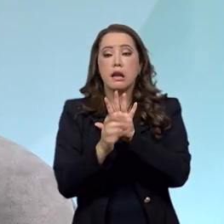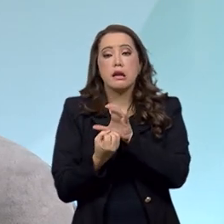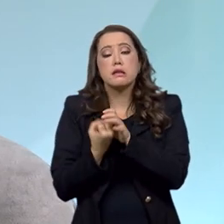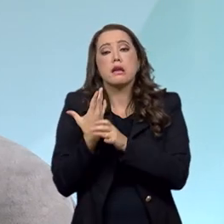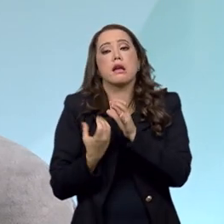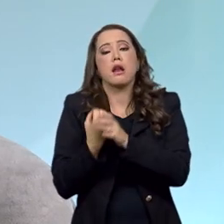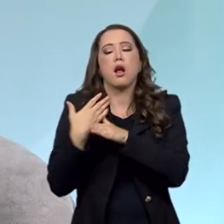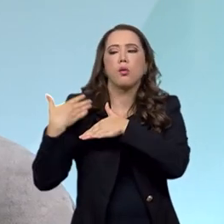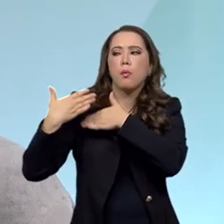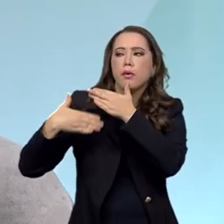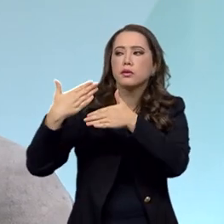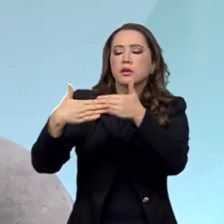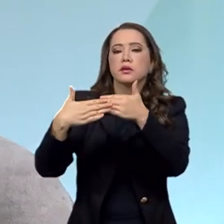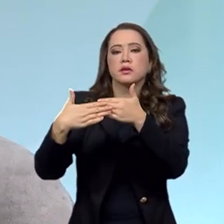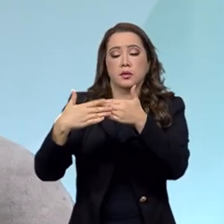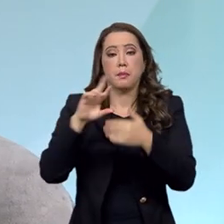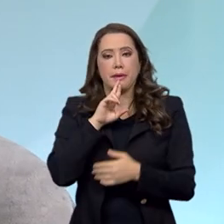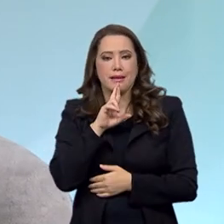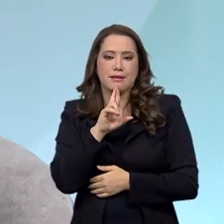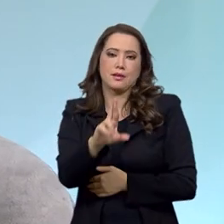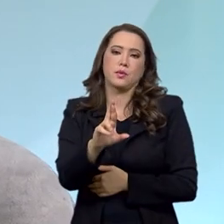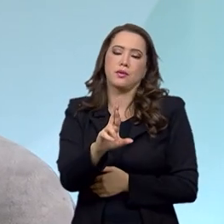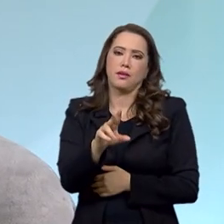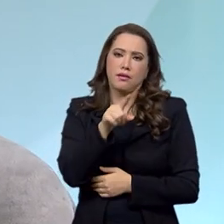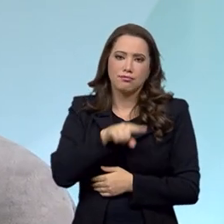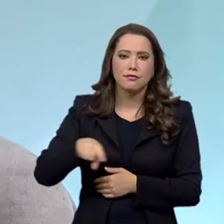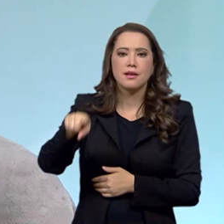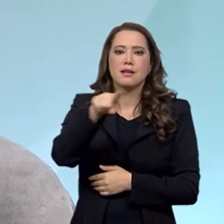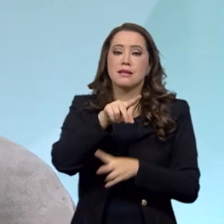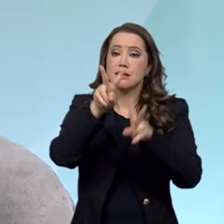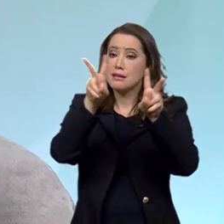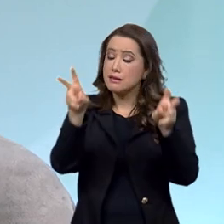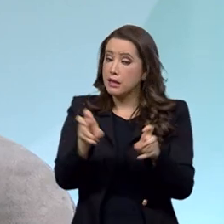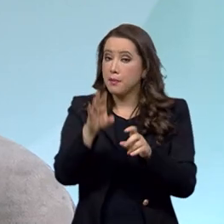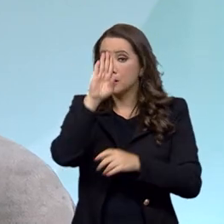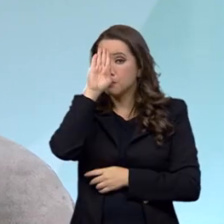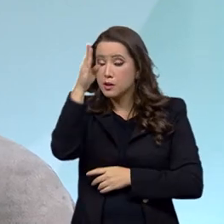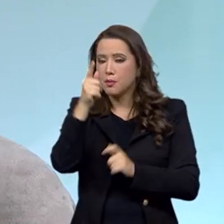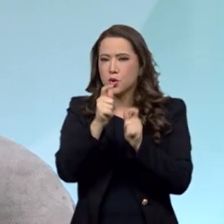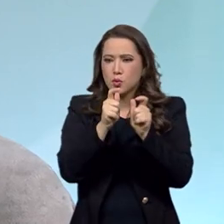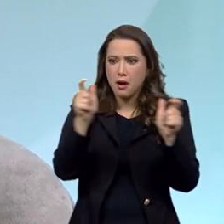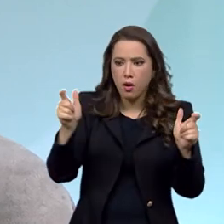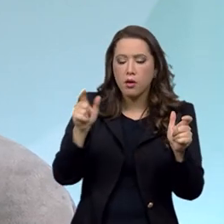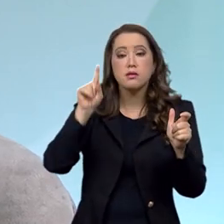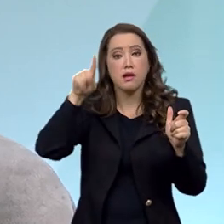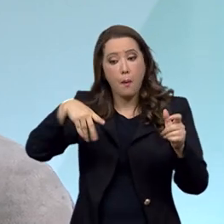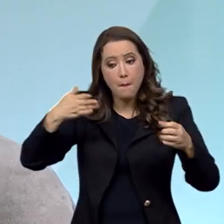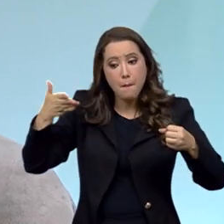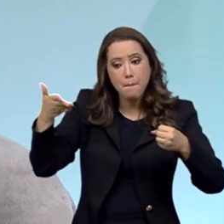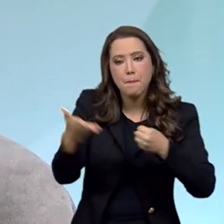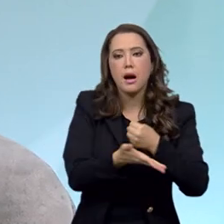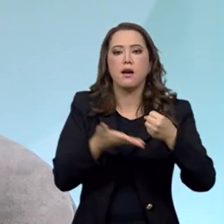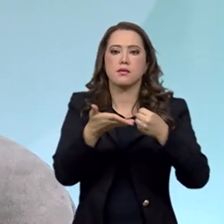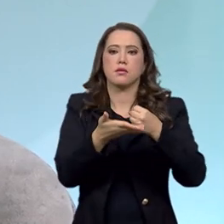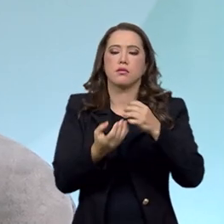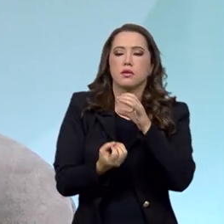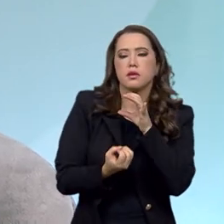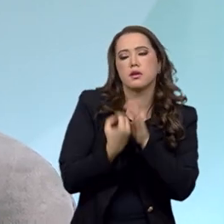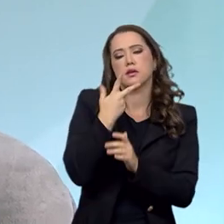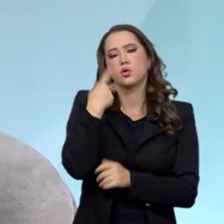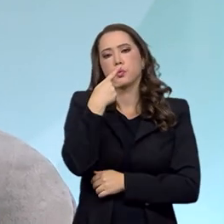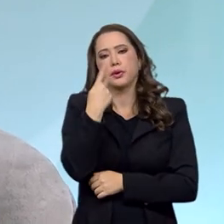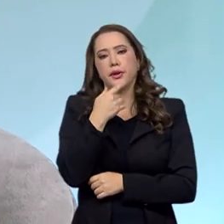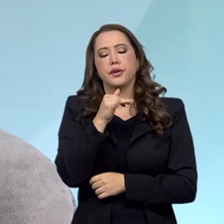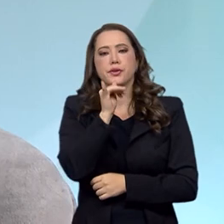ao longo dos anos para resolver essas questões, principalmente as maiores, as questões estruturais, com a criação de políticas públicas, tais